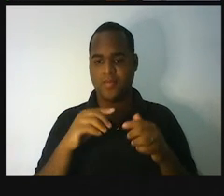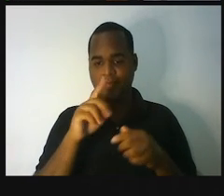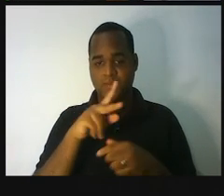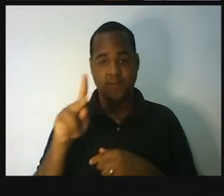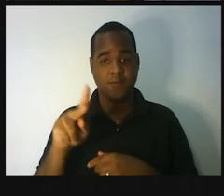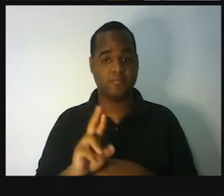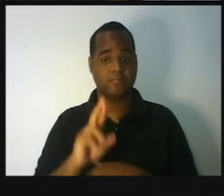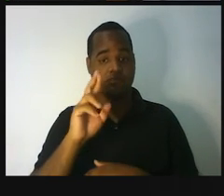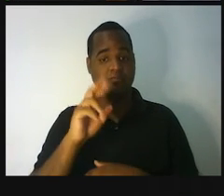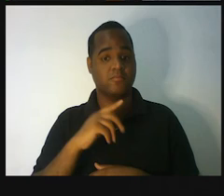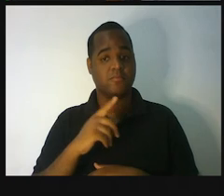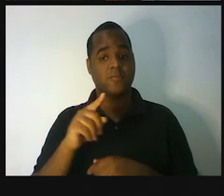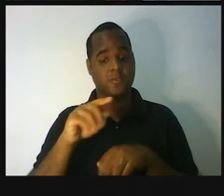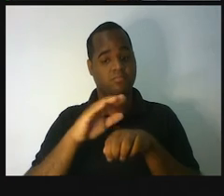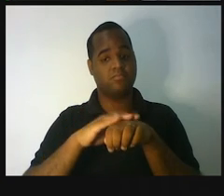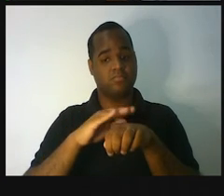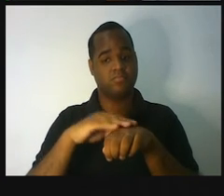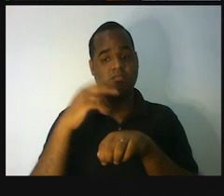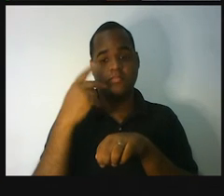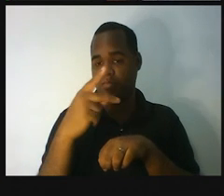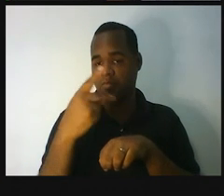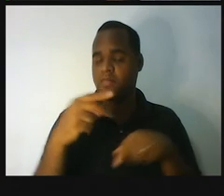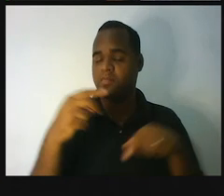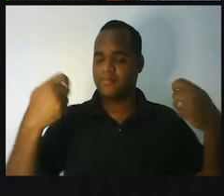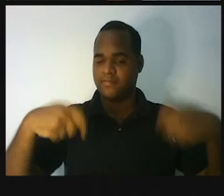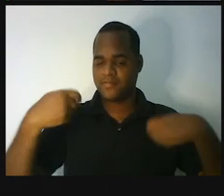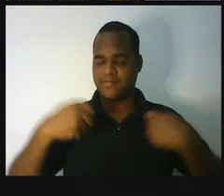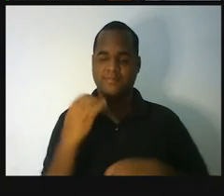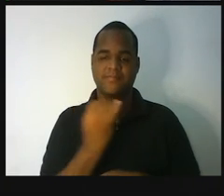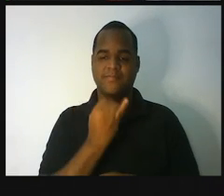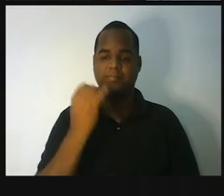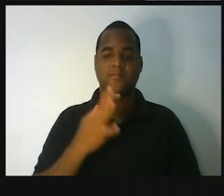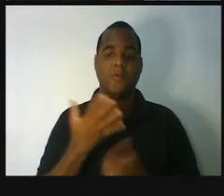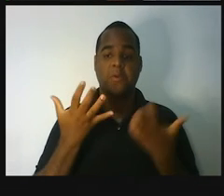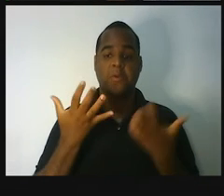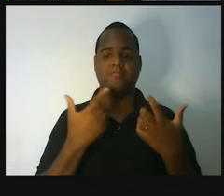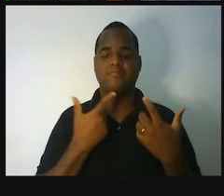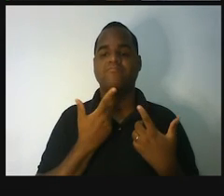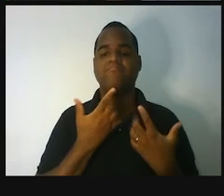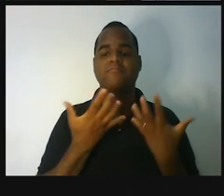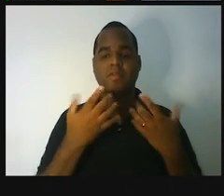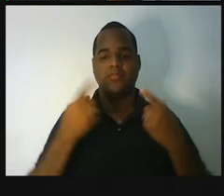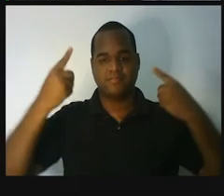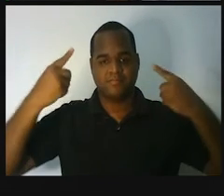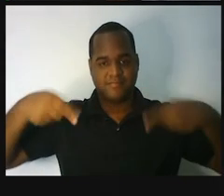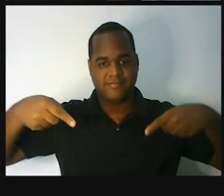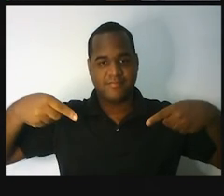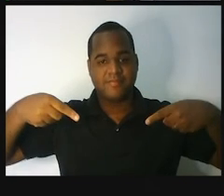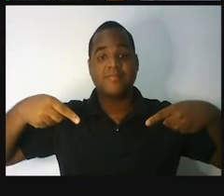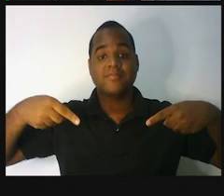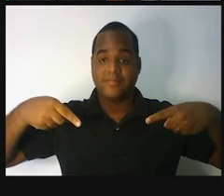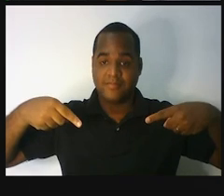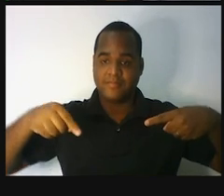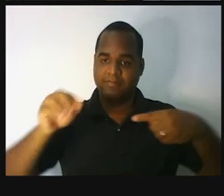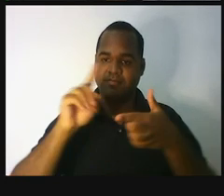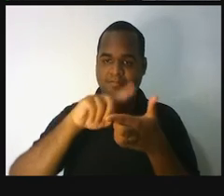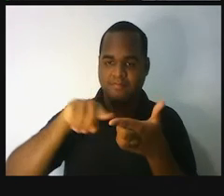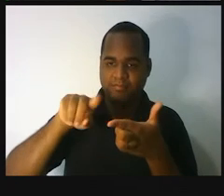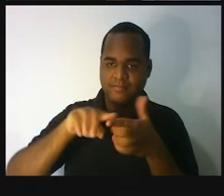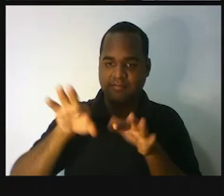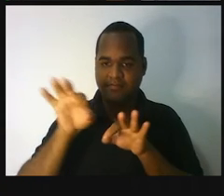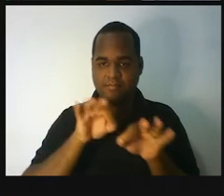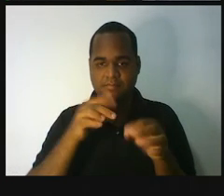você precisa fazer também. Então, eu vou te desafiar a resolver um probleminha, certo?